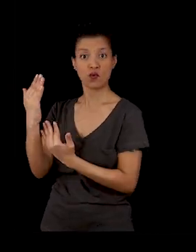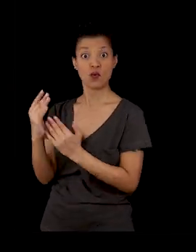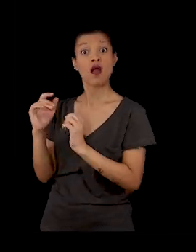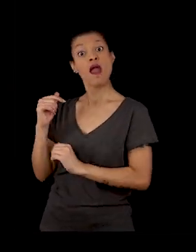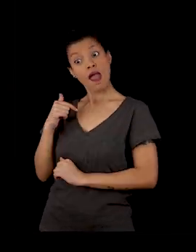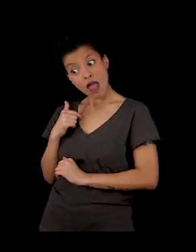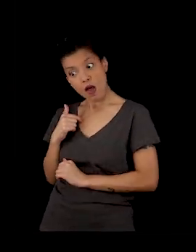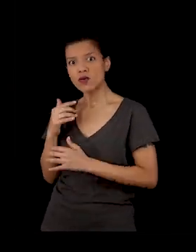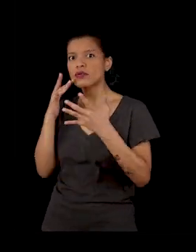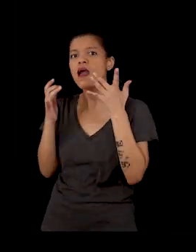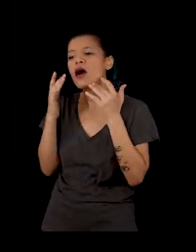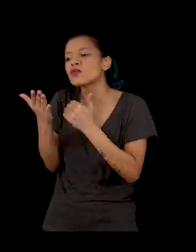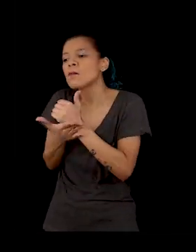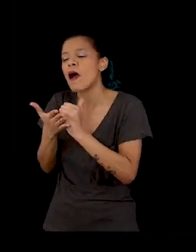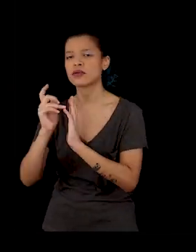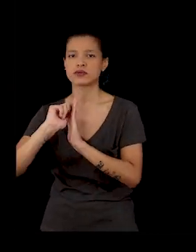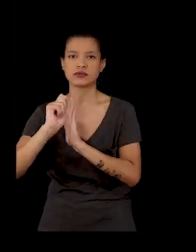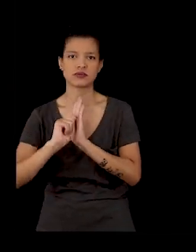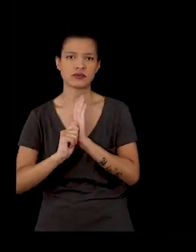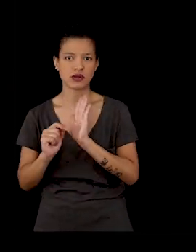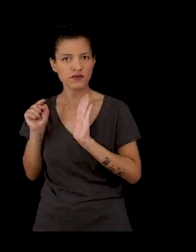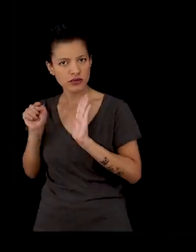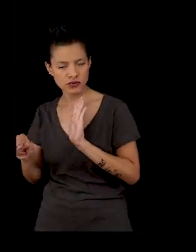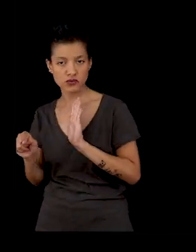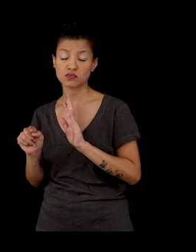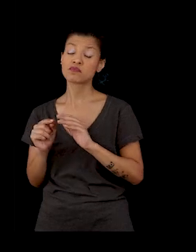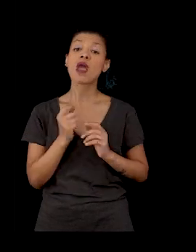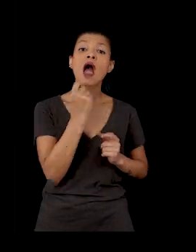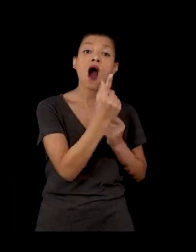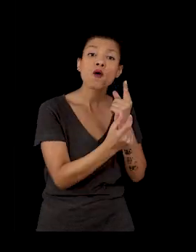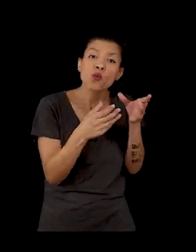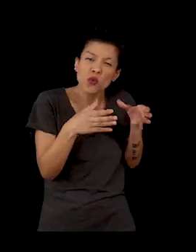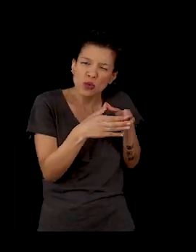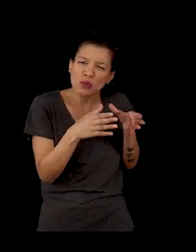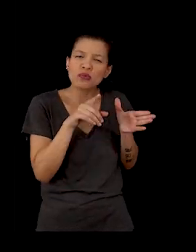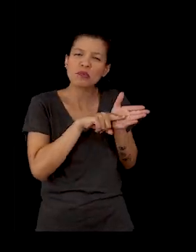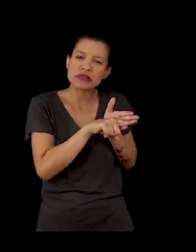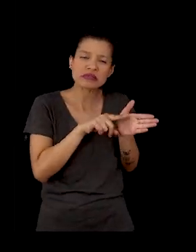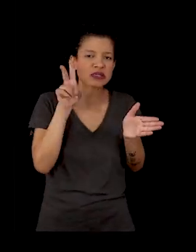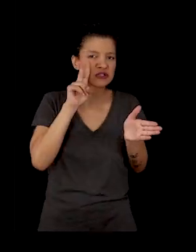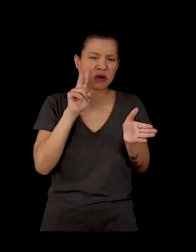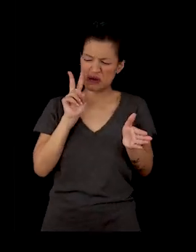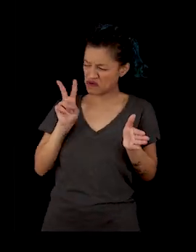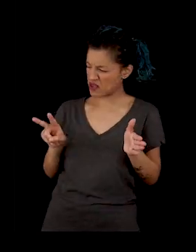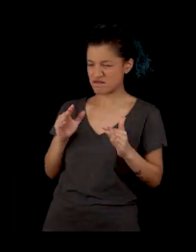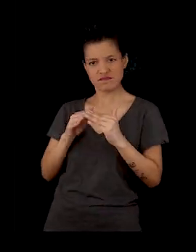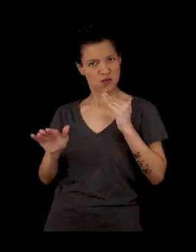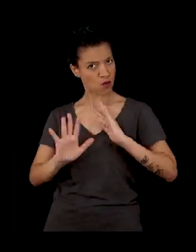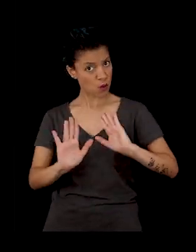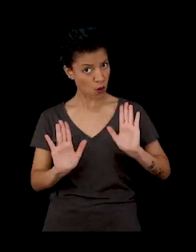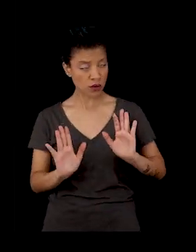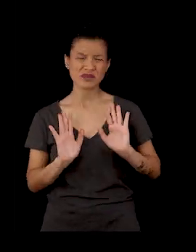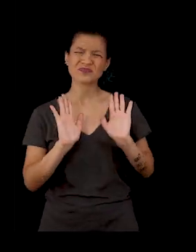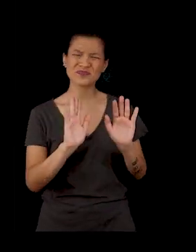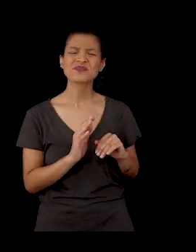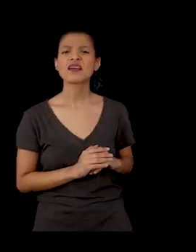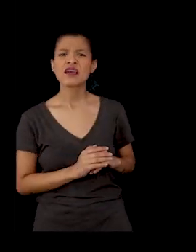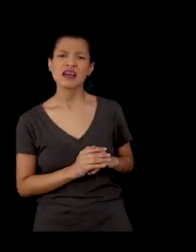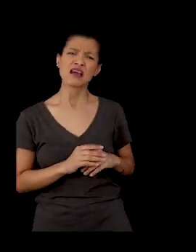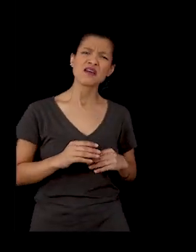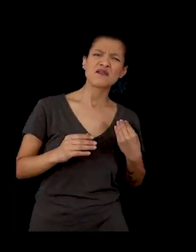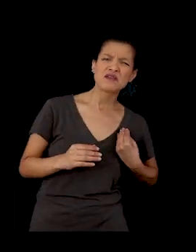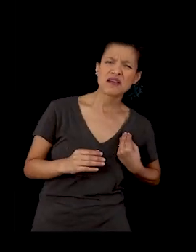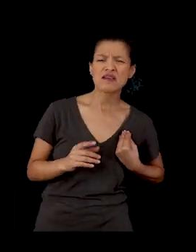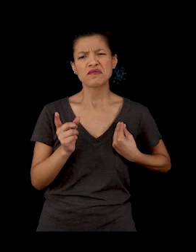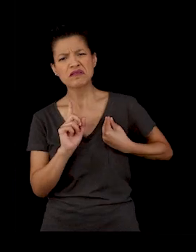endossada pela peça, que é contestada por alguns historiadores. Mas essa é uma briga, como eu digo, entre